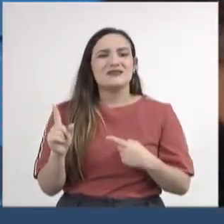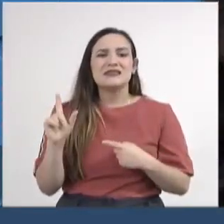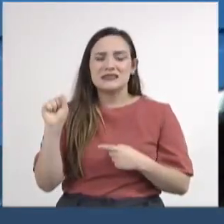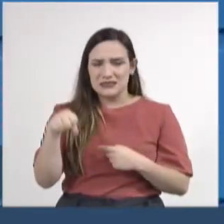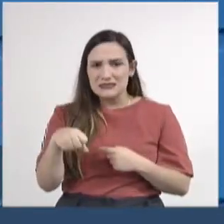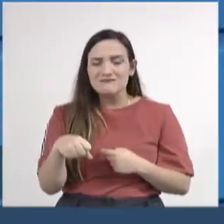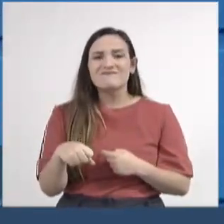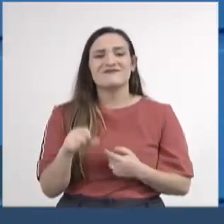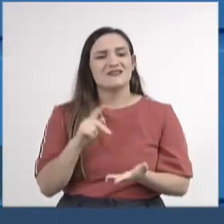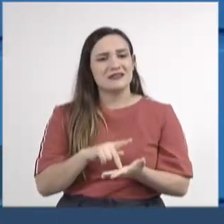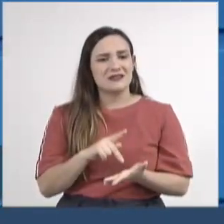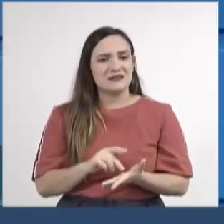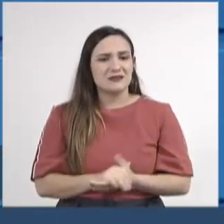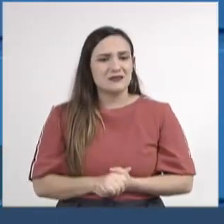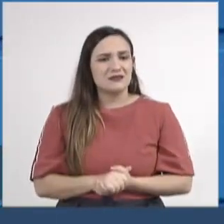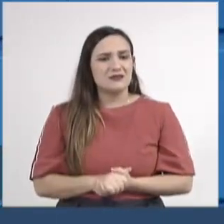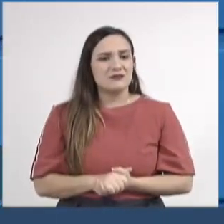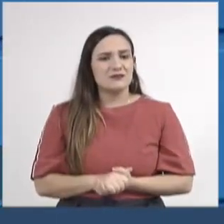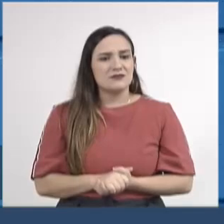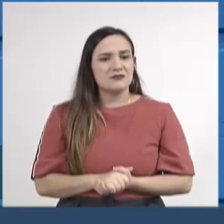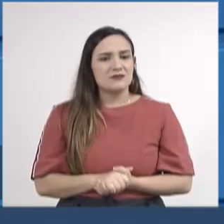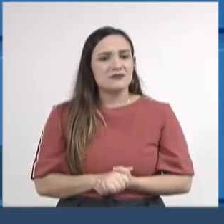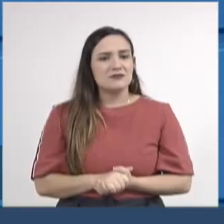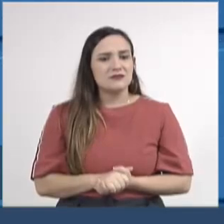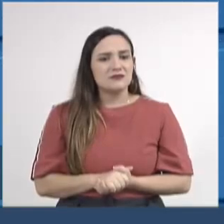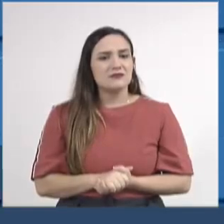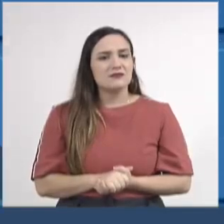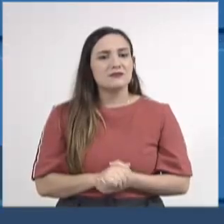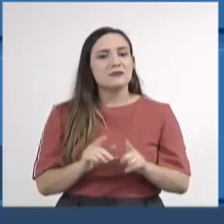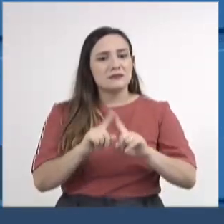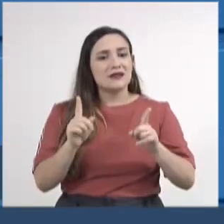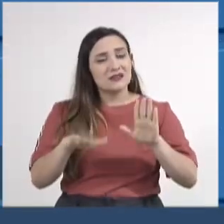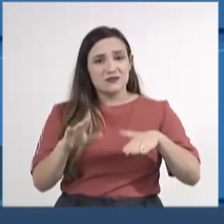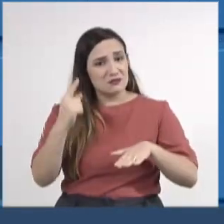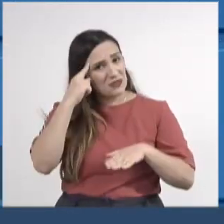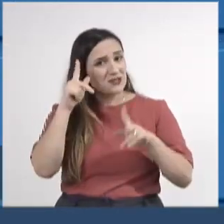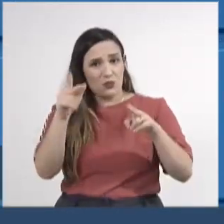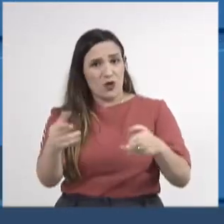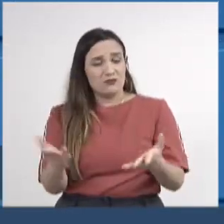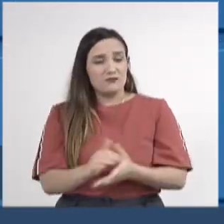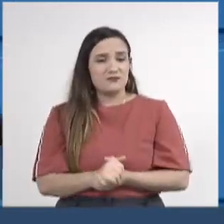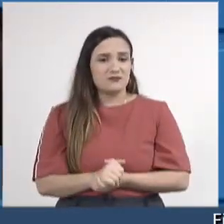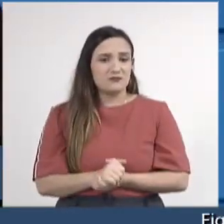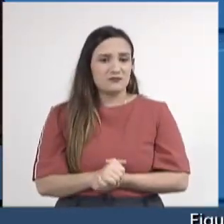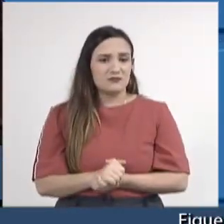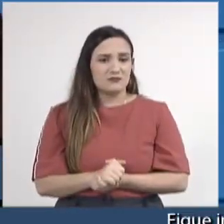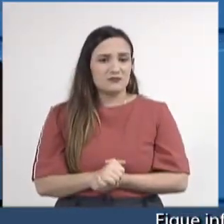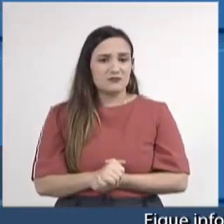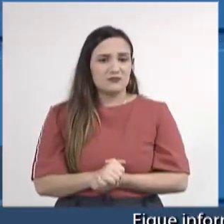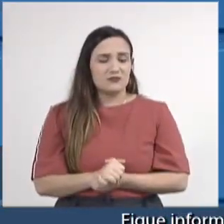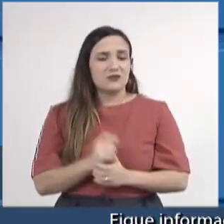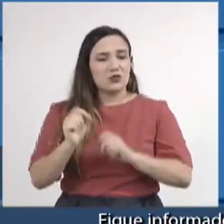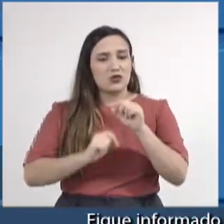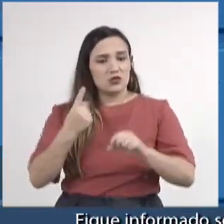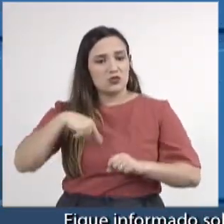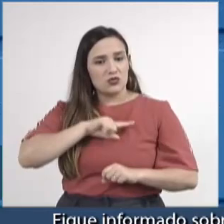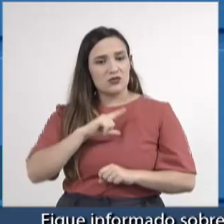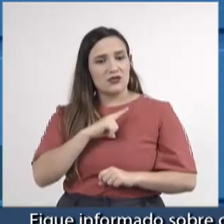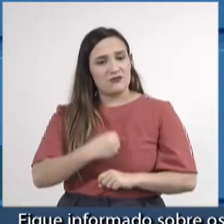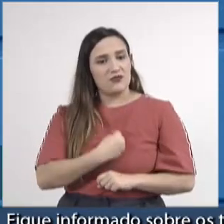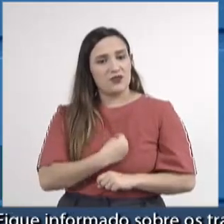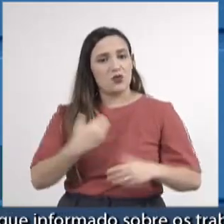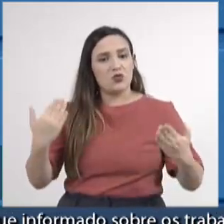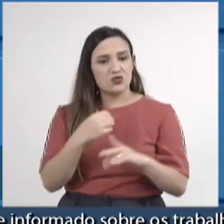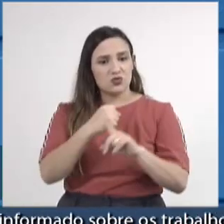foi infeliz. Mas, na verdade, isso pode estar incutido o que realmente ele pensa. O que nós estamos vivenciando hoje é uma